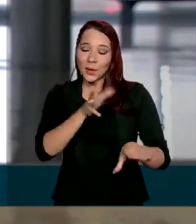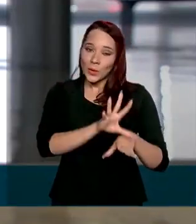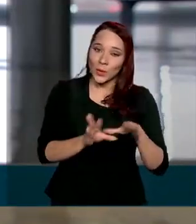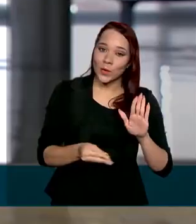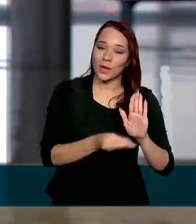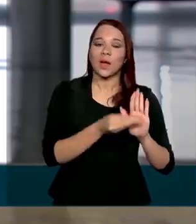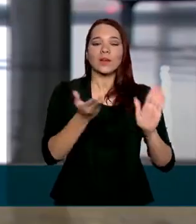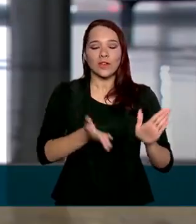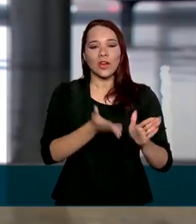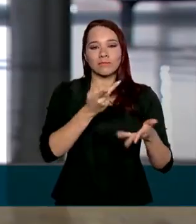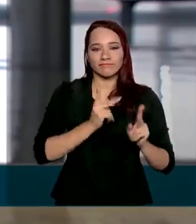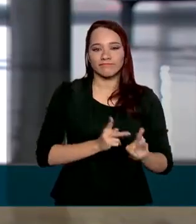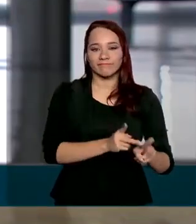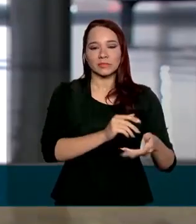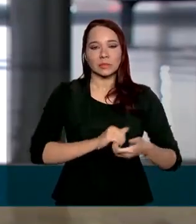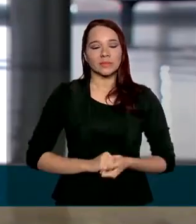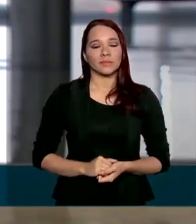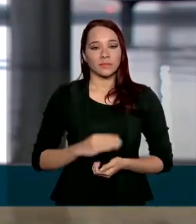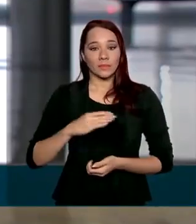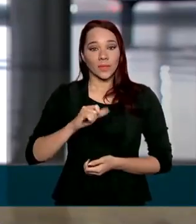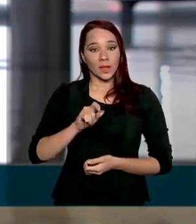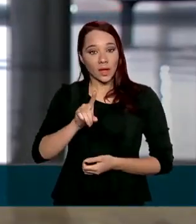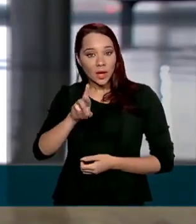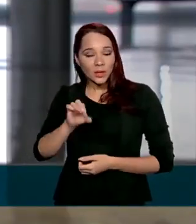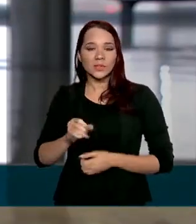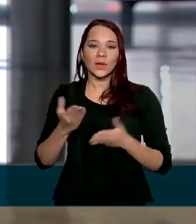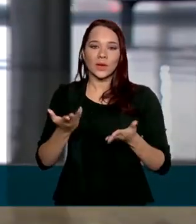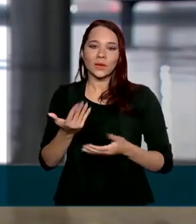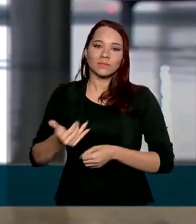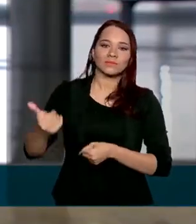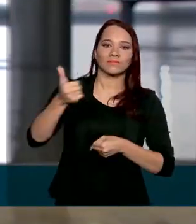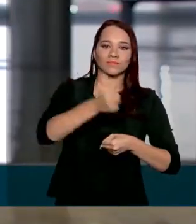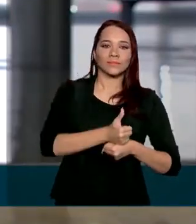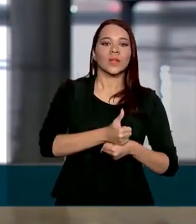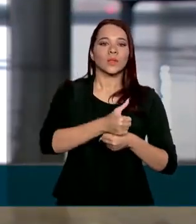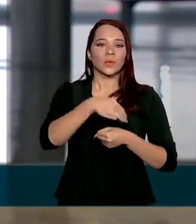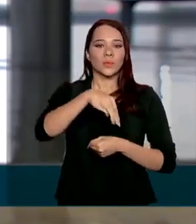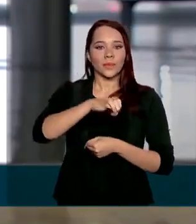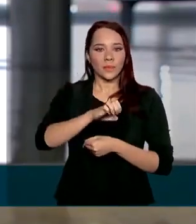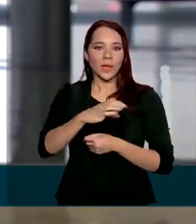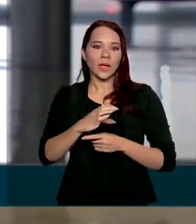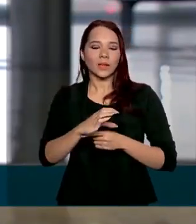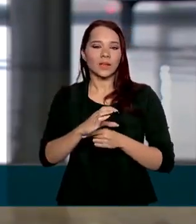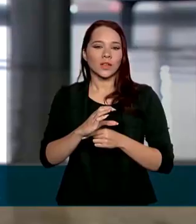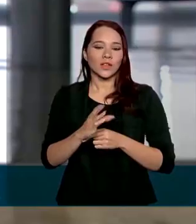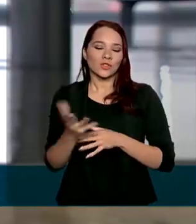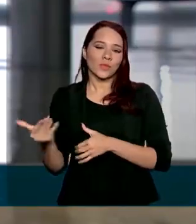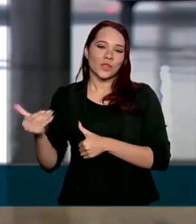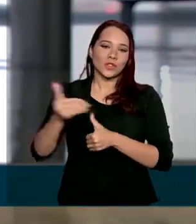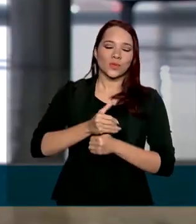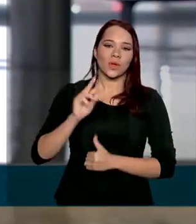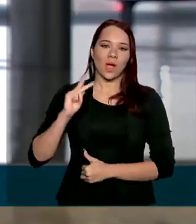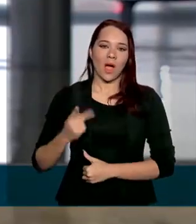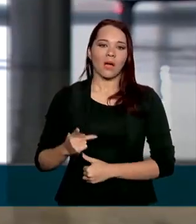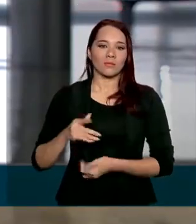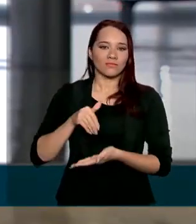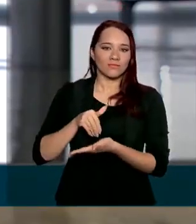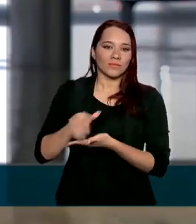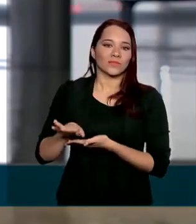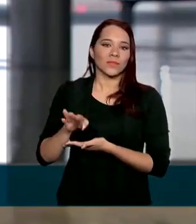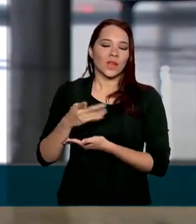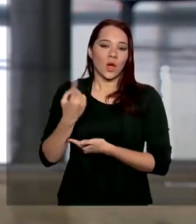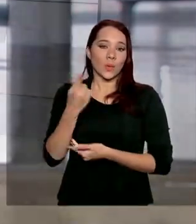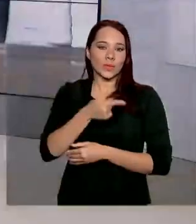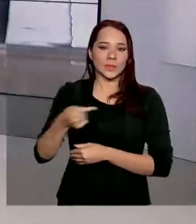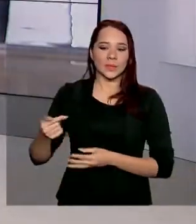em prática. Carlos Decotelli assume, então, o MEC no lugar de Abraham Weintraub, que saiu do cargo há uma semana. Mariana,